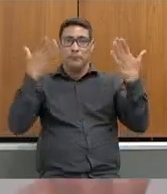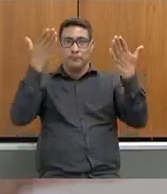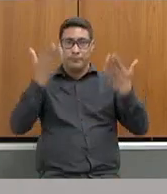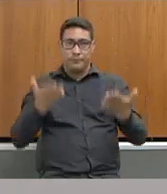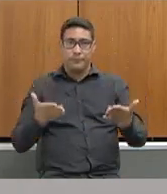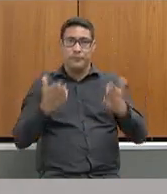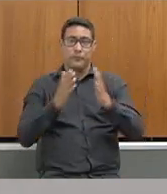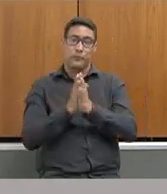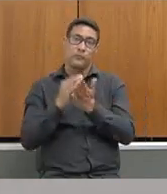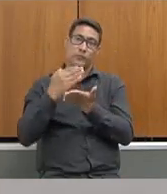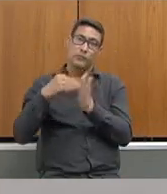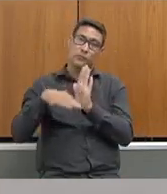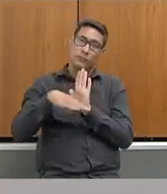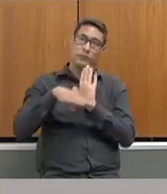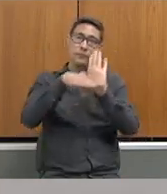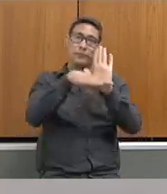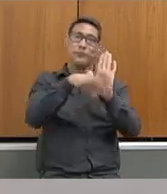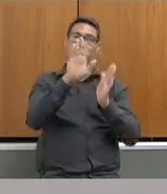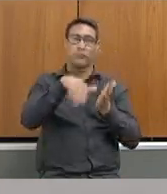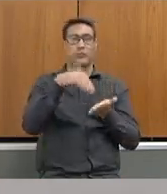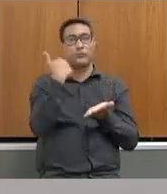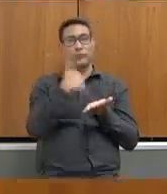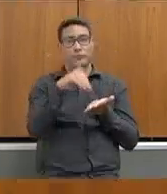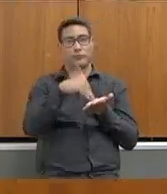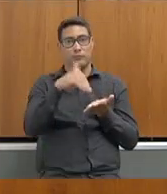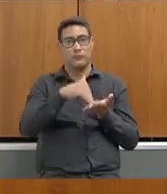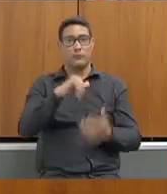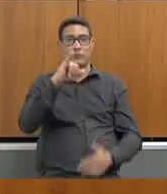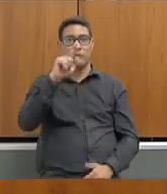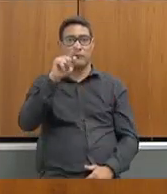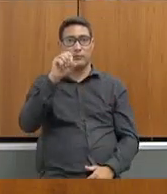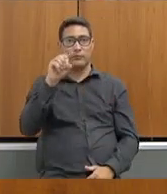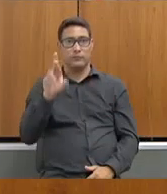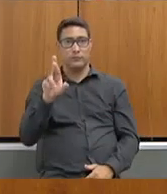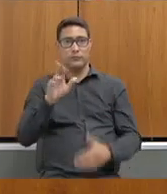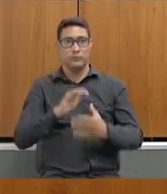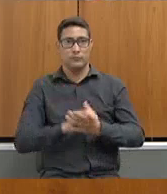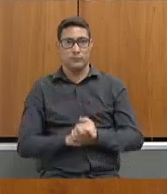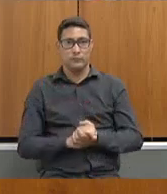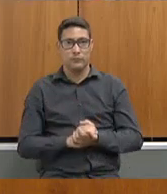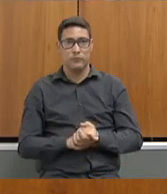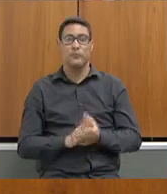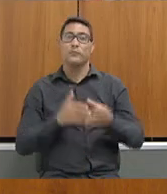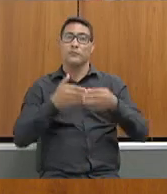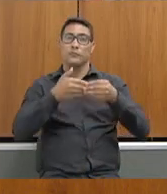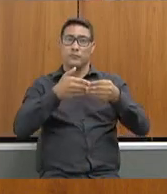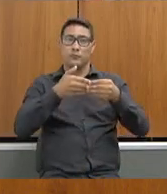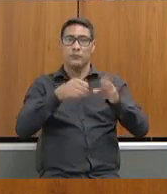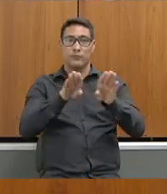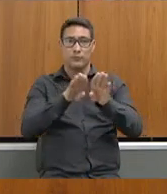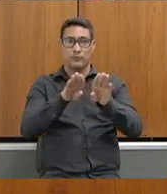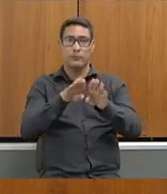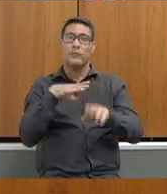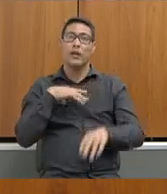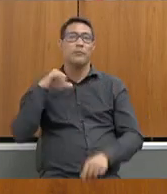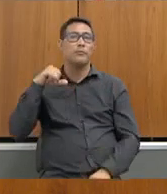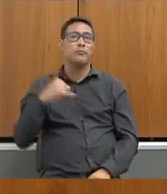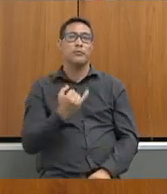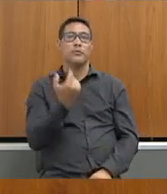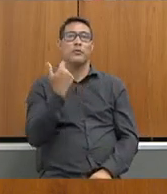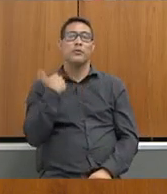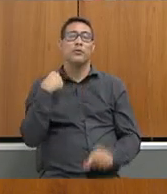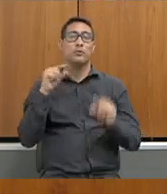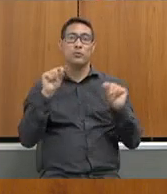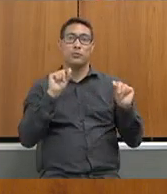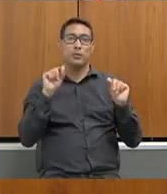e pelo suporte que dão para o nosso secretário Igor Alvarenga. Te cumprimentando, Igor, já aproveito para dizer da minha